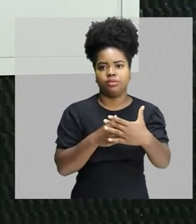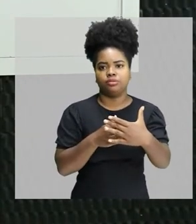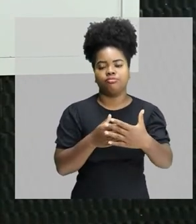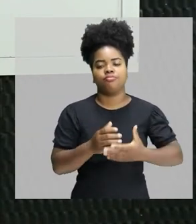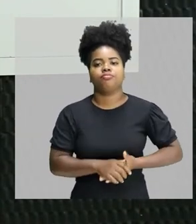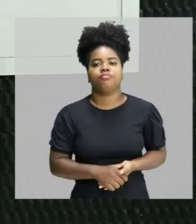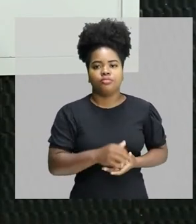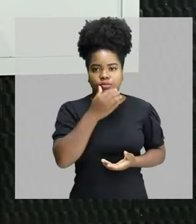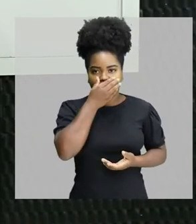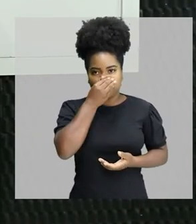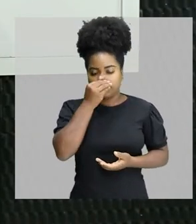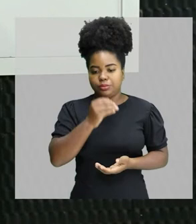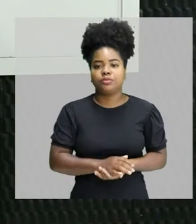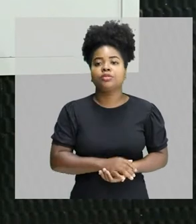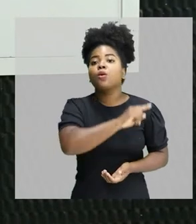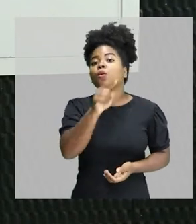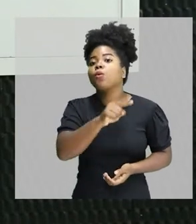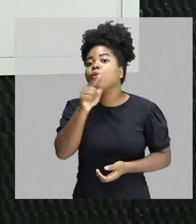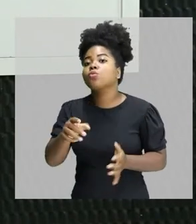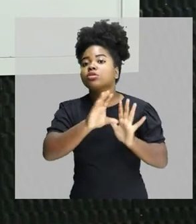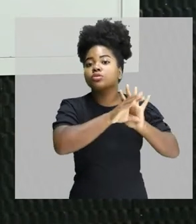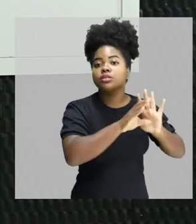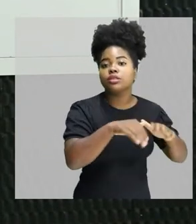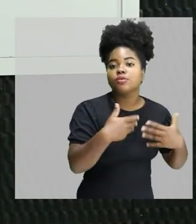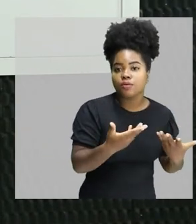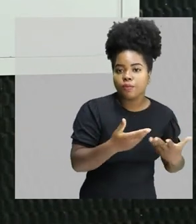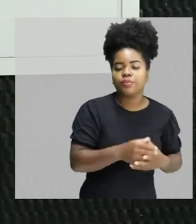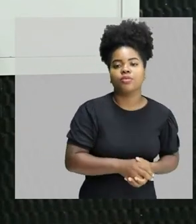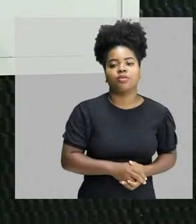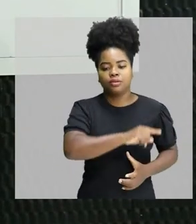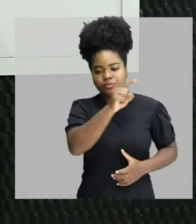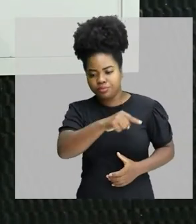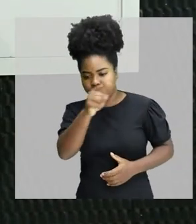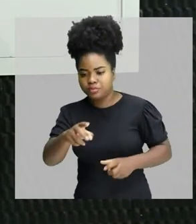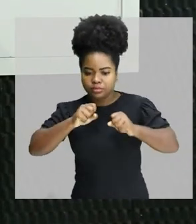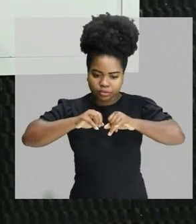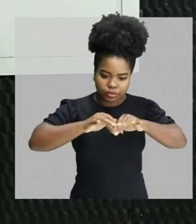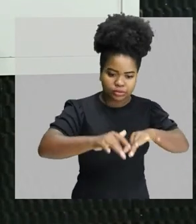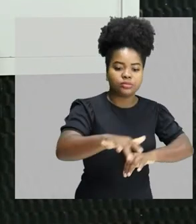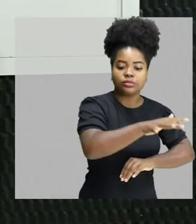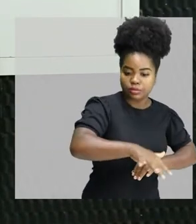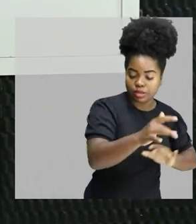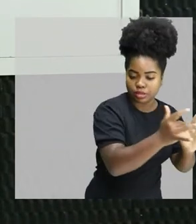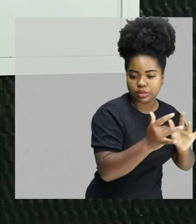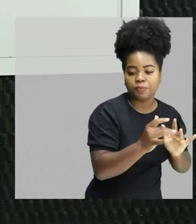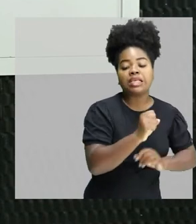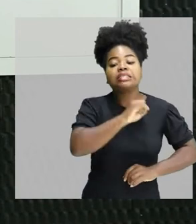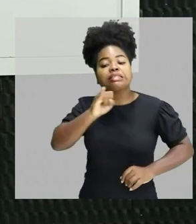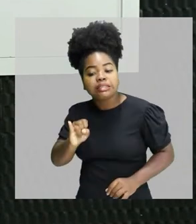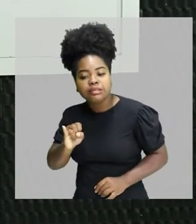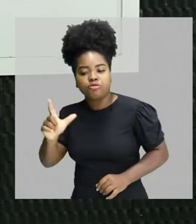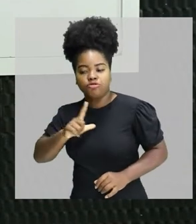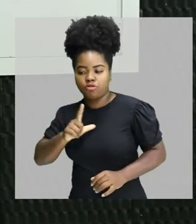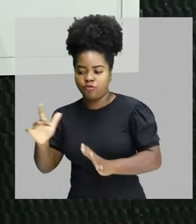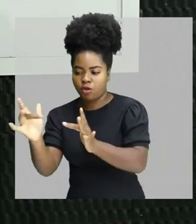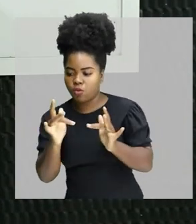em um meio. Se o meio for material, onda mecânica. Se o meio for não material, for o vácuo, uma